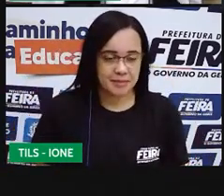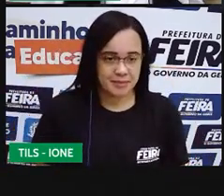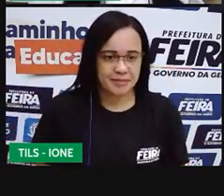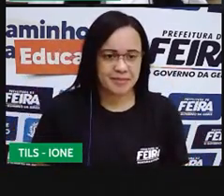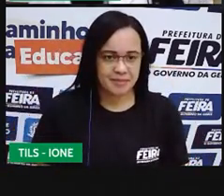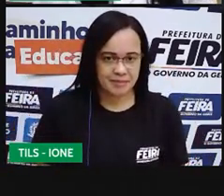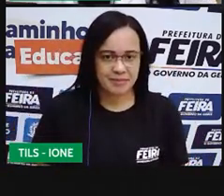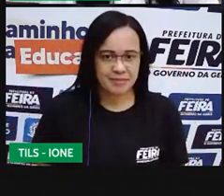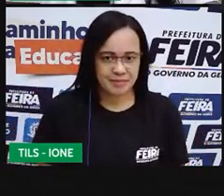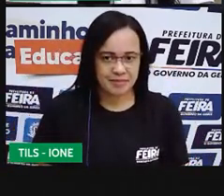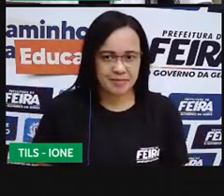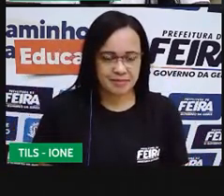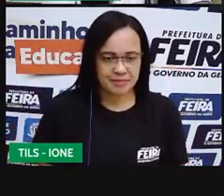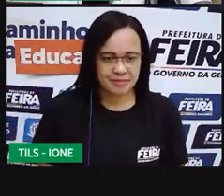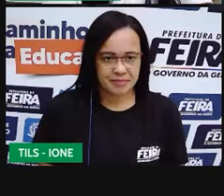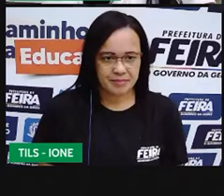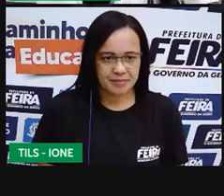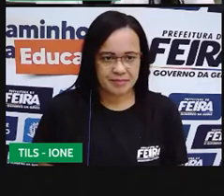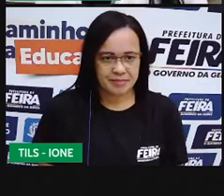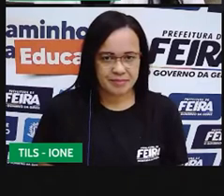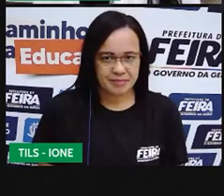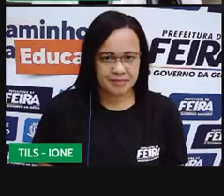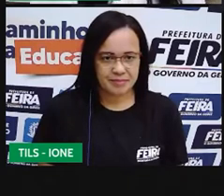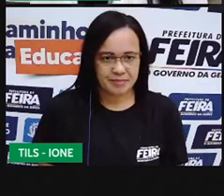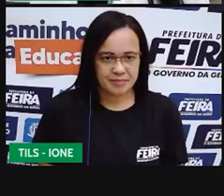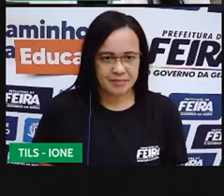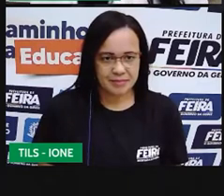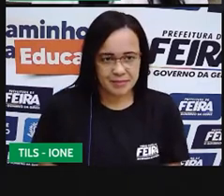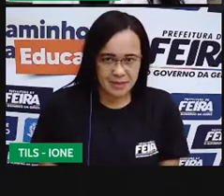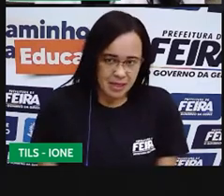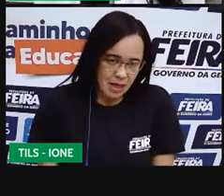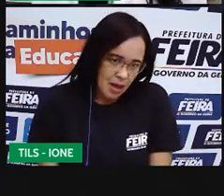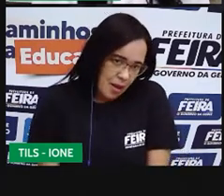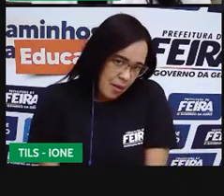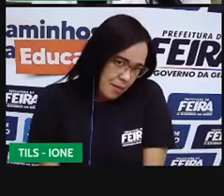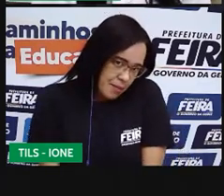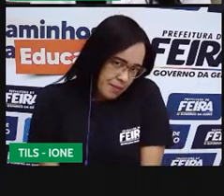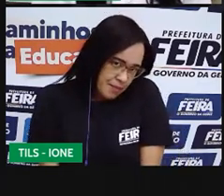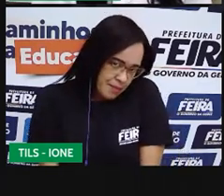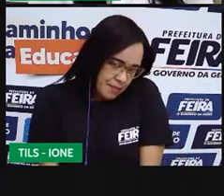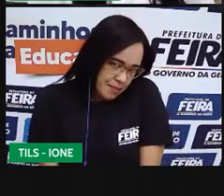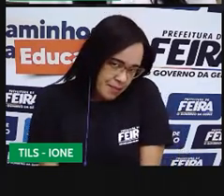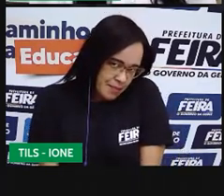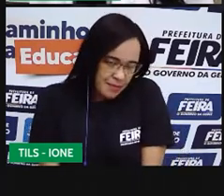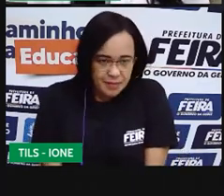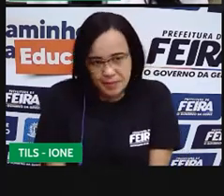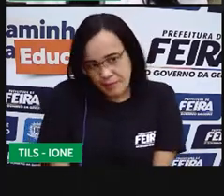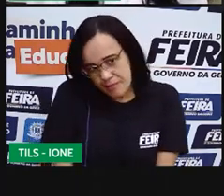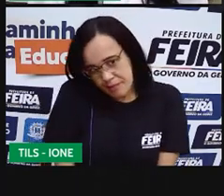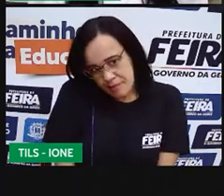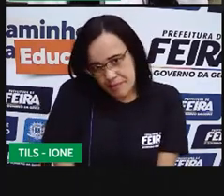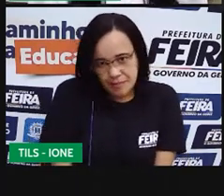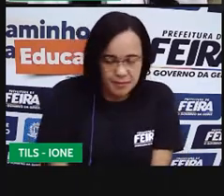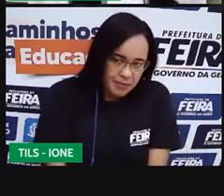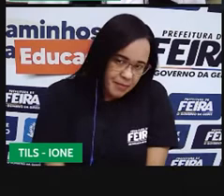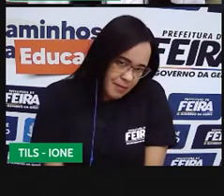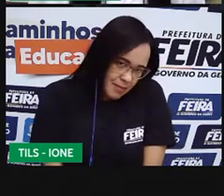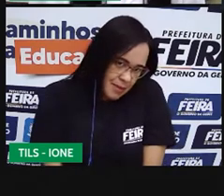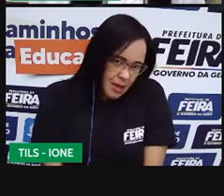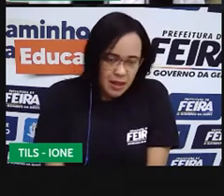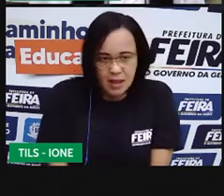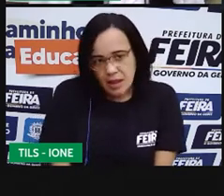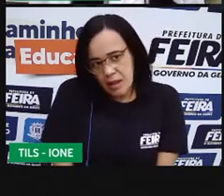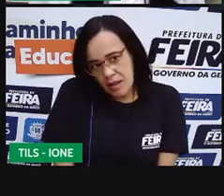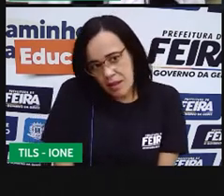O jeito como ela está assim, com as mãos juntinhas. Essa expressão corporal dela